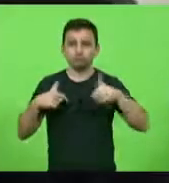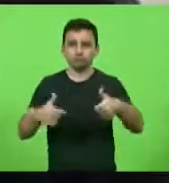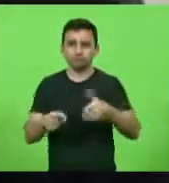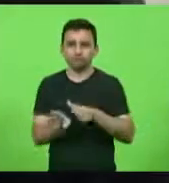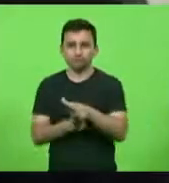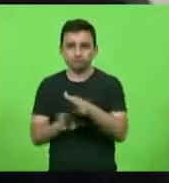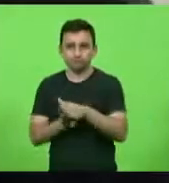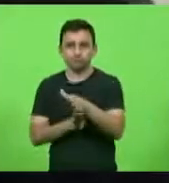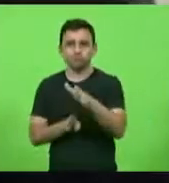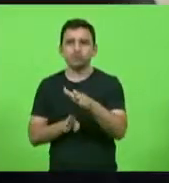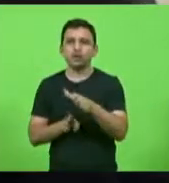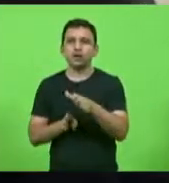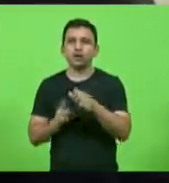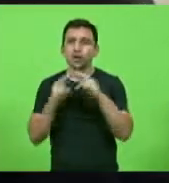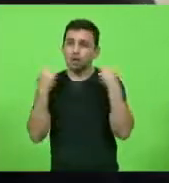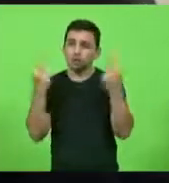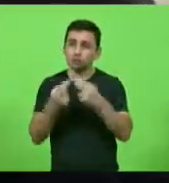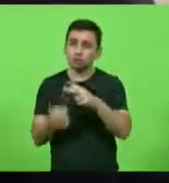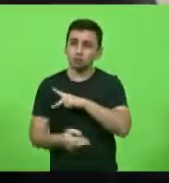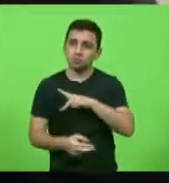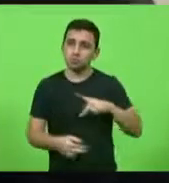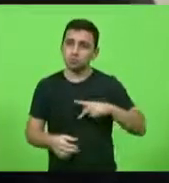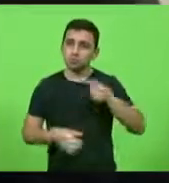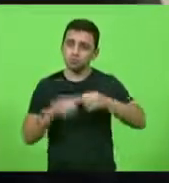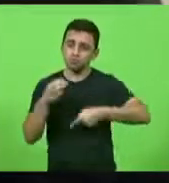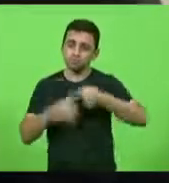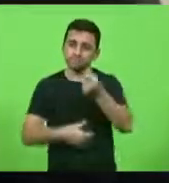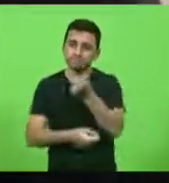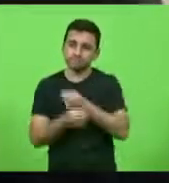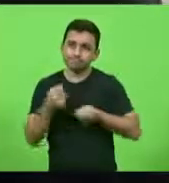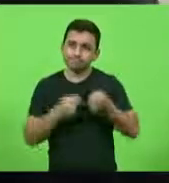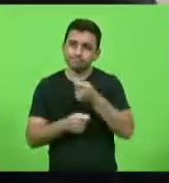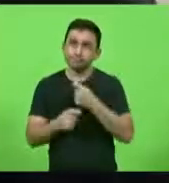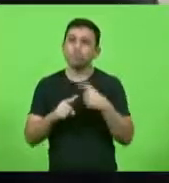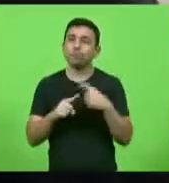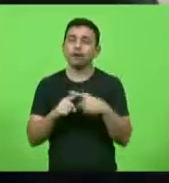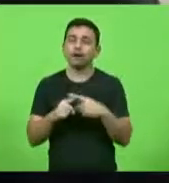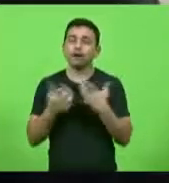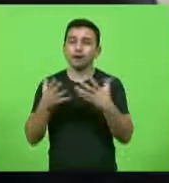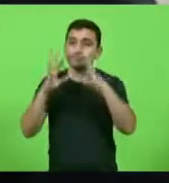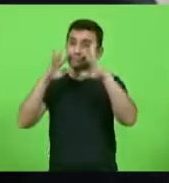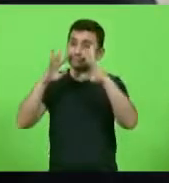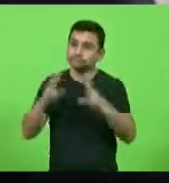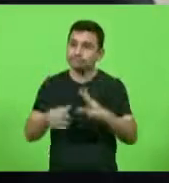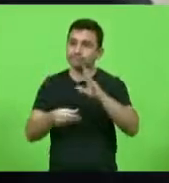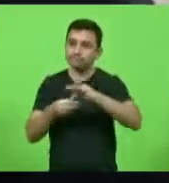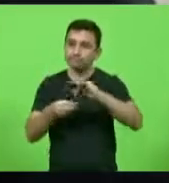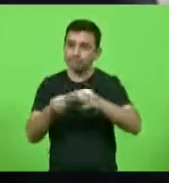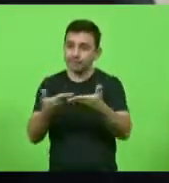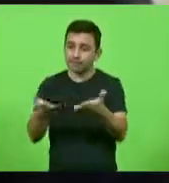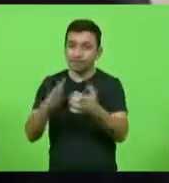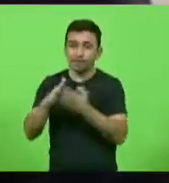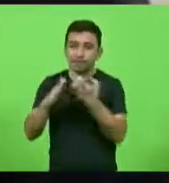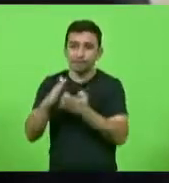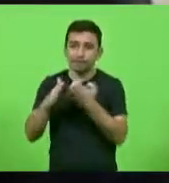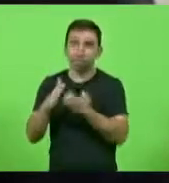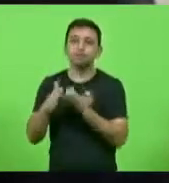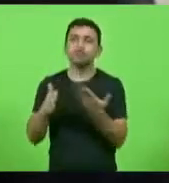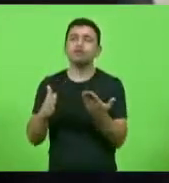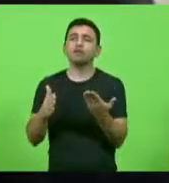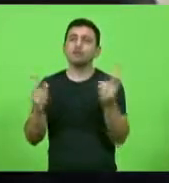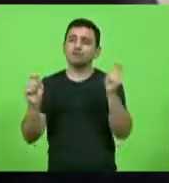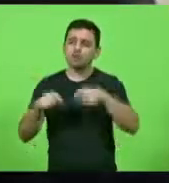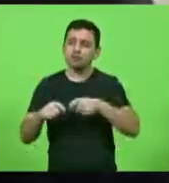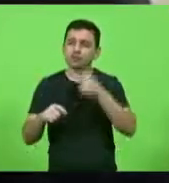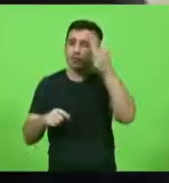realização de uma audiência pública pela Comissão de Finanças justamente para ouvir essas entidades empresariais e a partir daí obter um